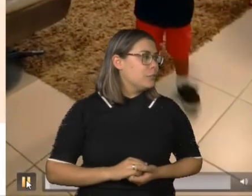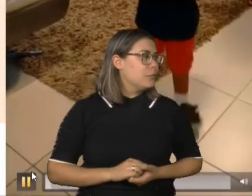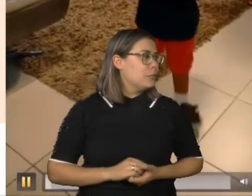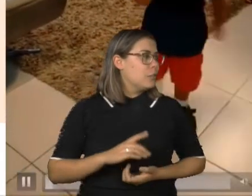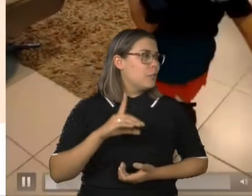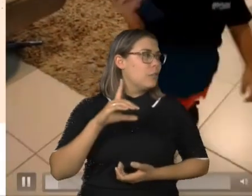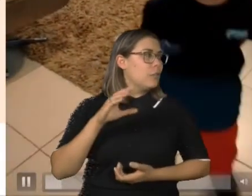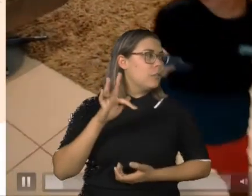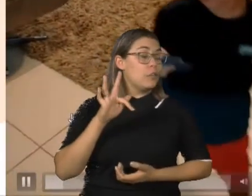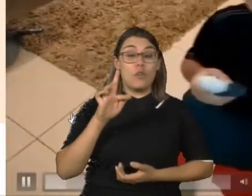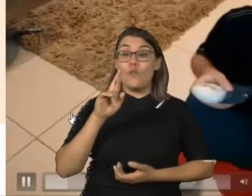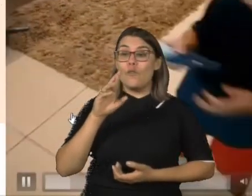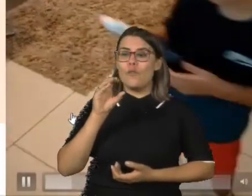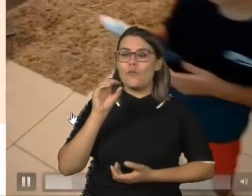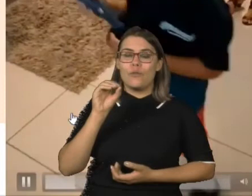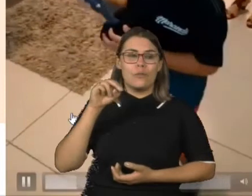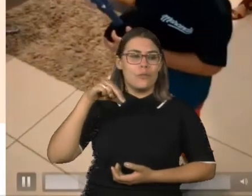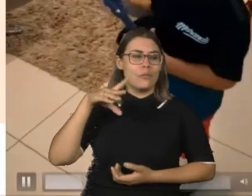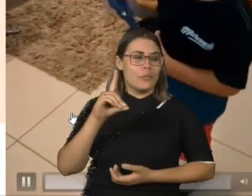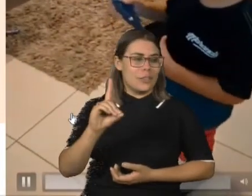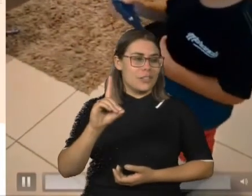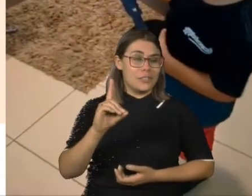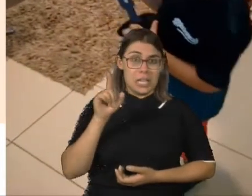Freud. O Freud? O Freud é seu amigo?